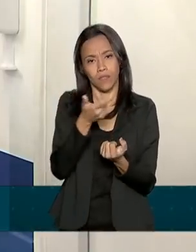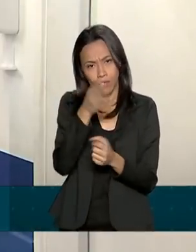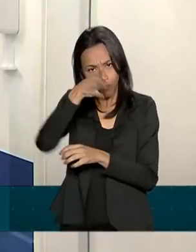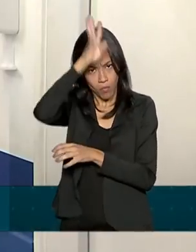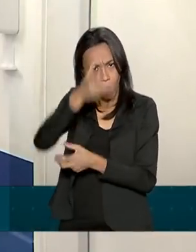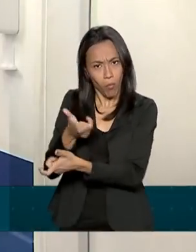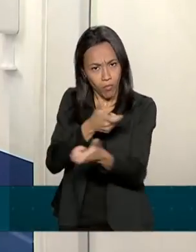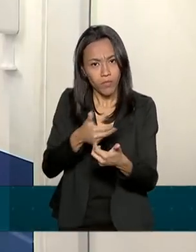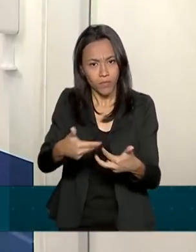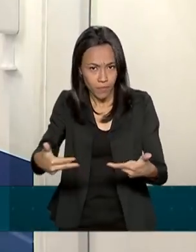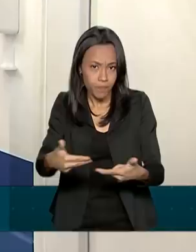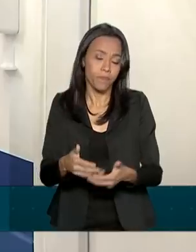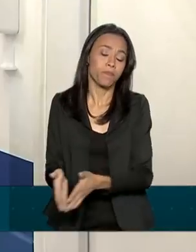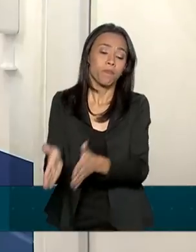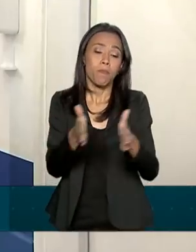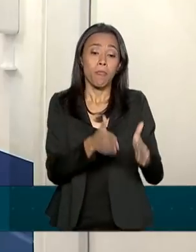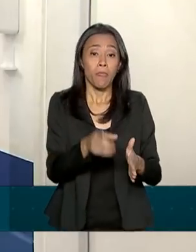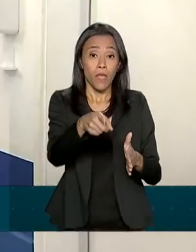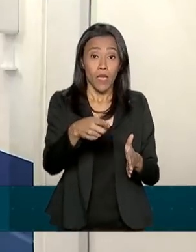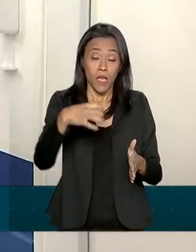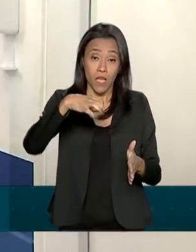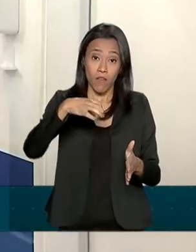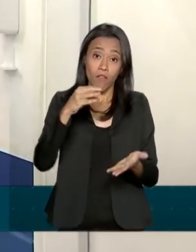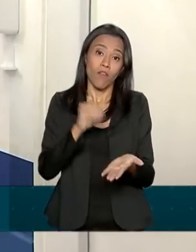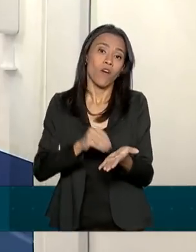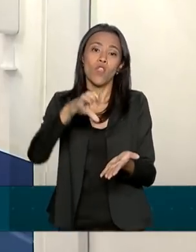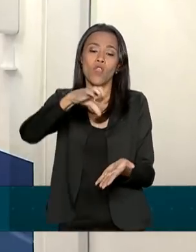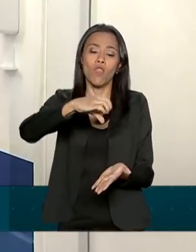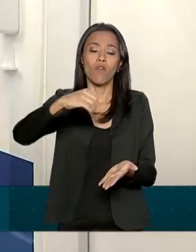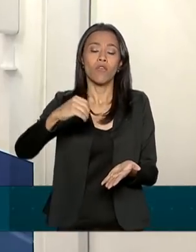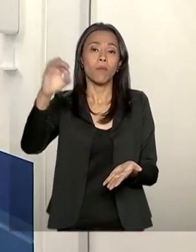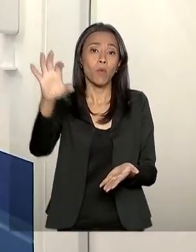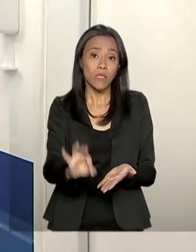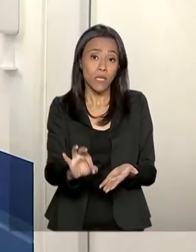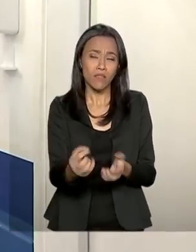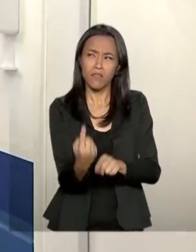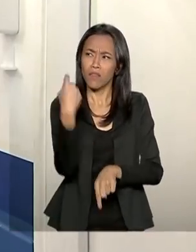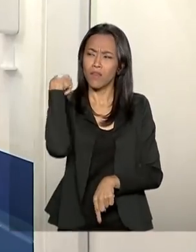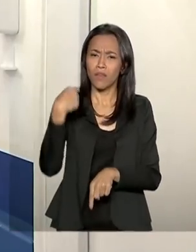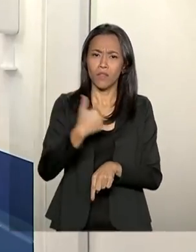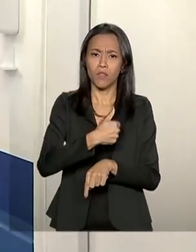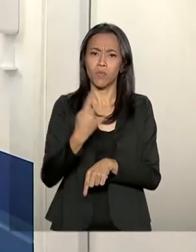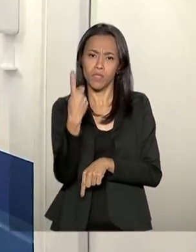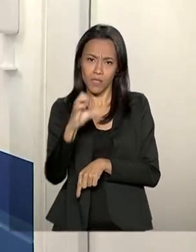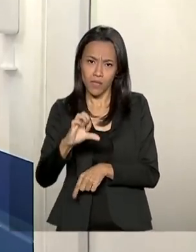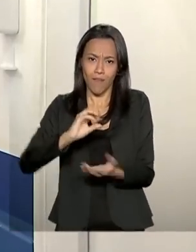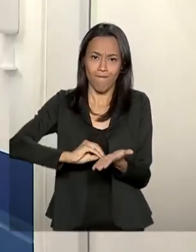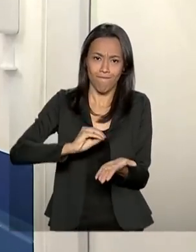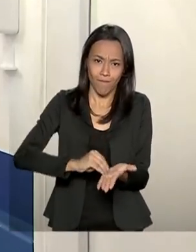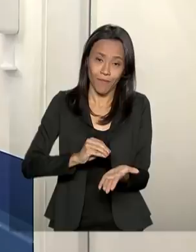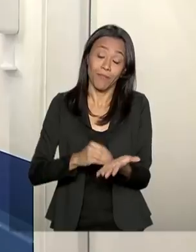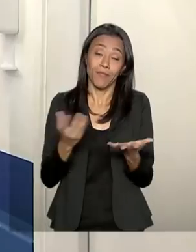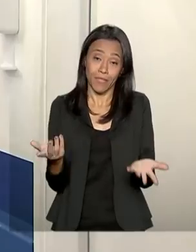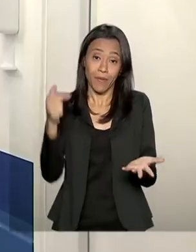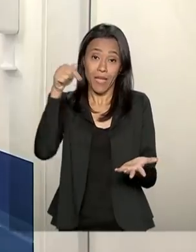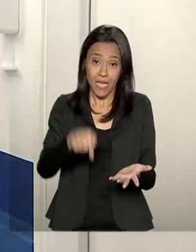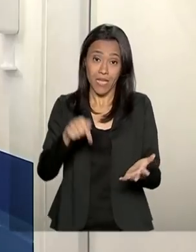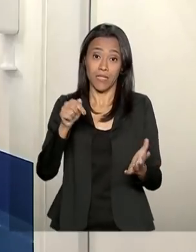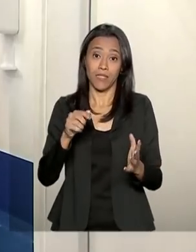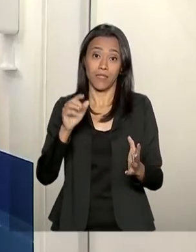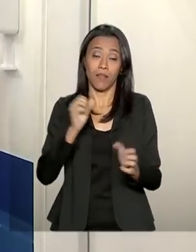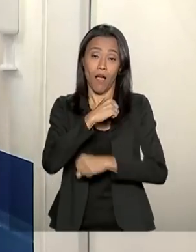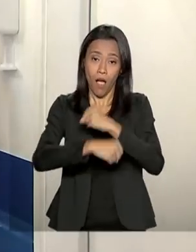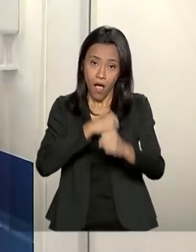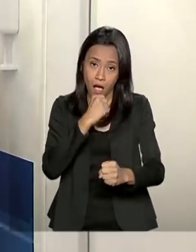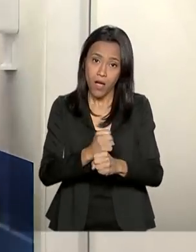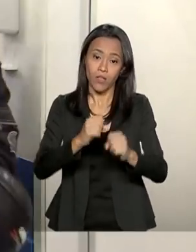atinge a meta de vacinar 90% dos grupos de risco desde 2016. Este ano, os profissionais da saúde dizem que